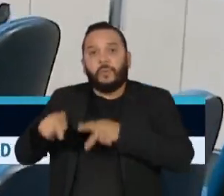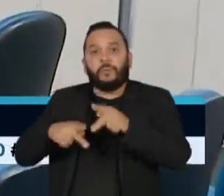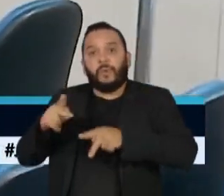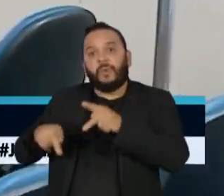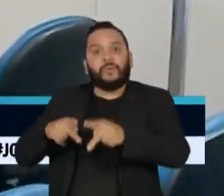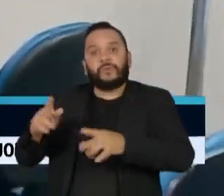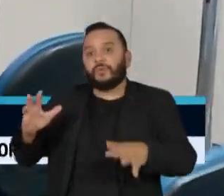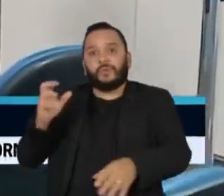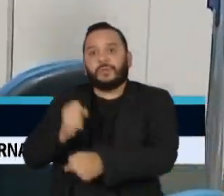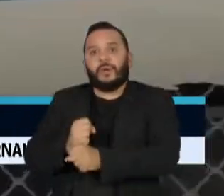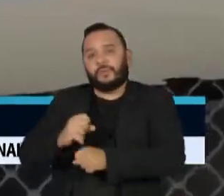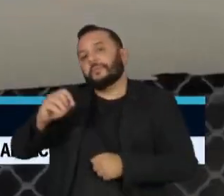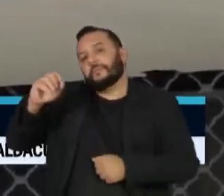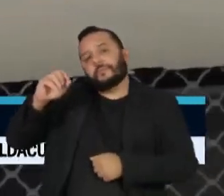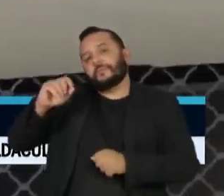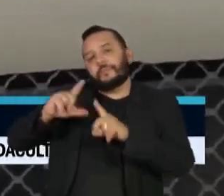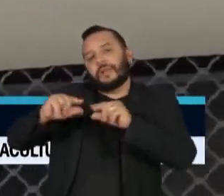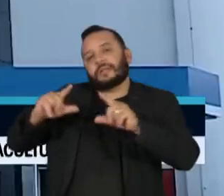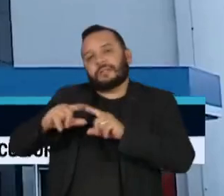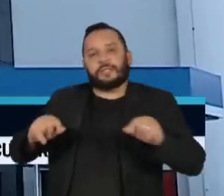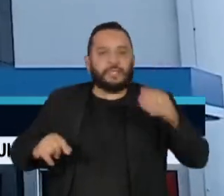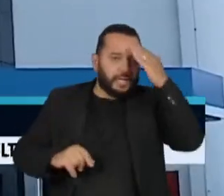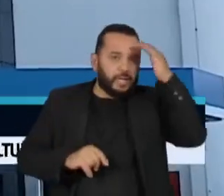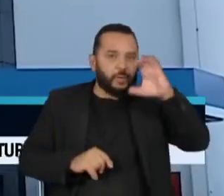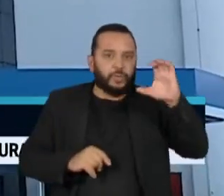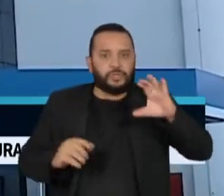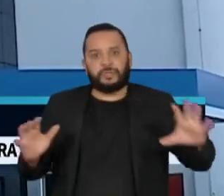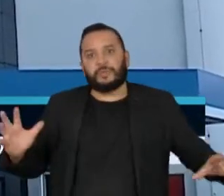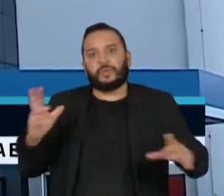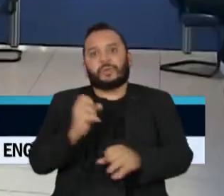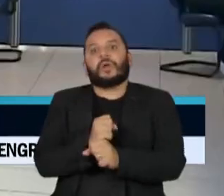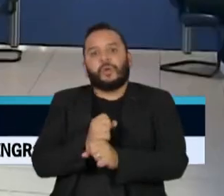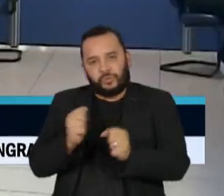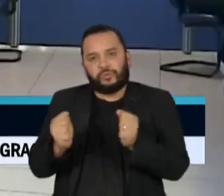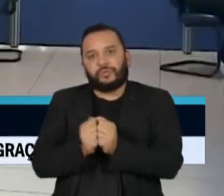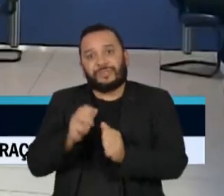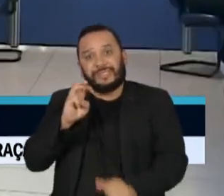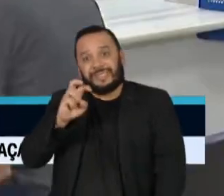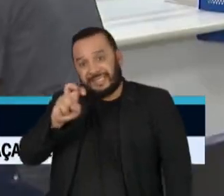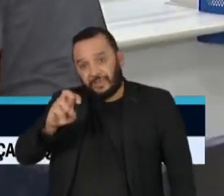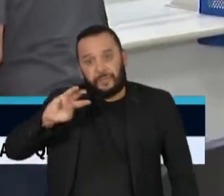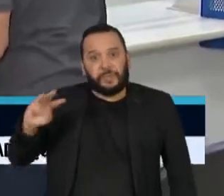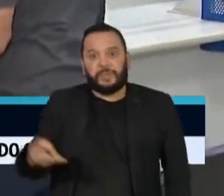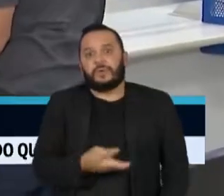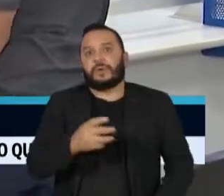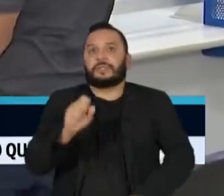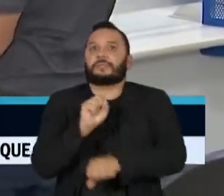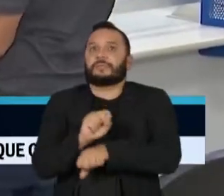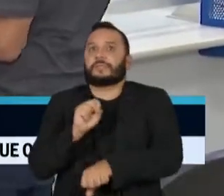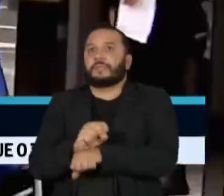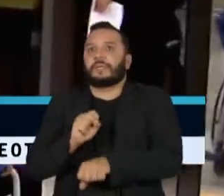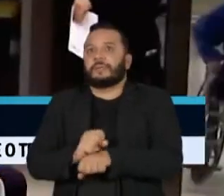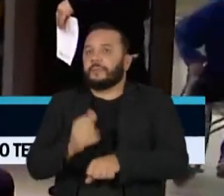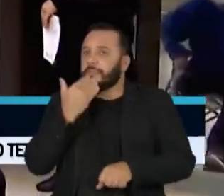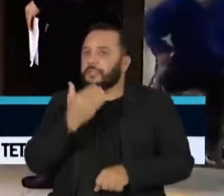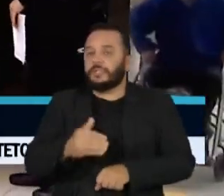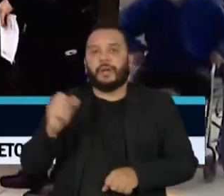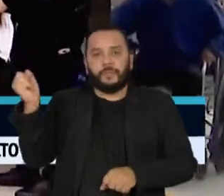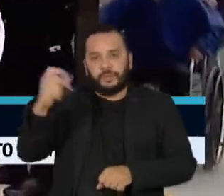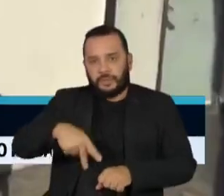Curitiba somadas. Todas à espera de respostas sobre pedidos de aposentadoria por tempo de serviço,